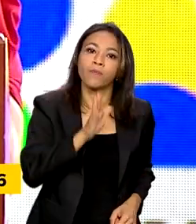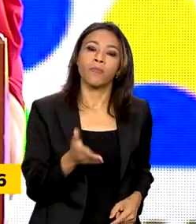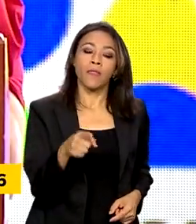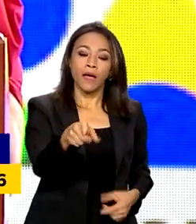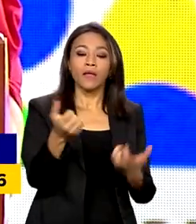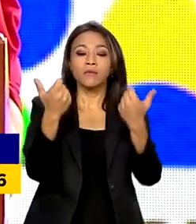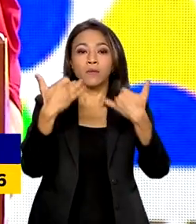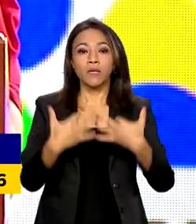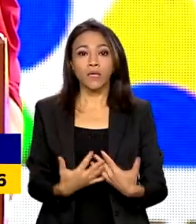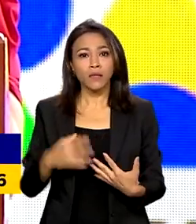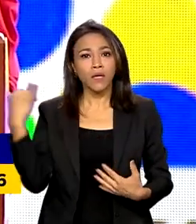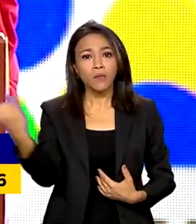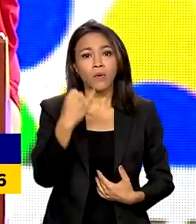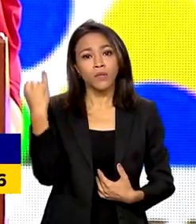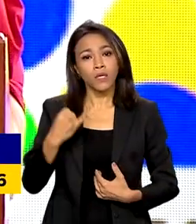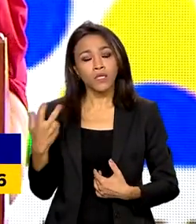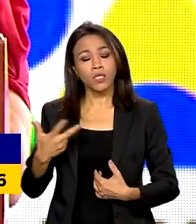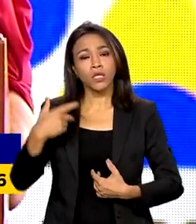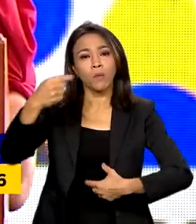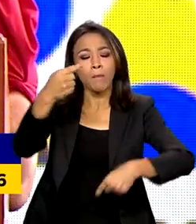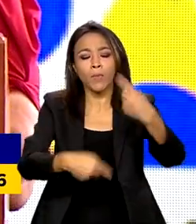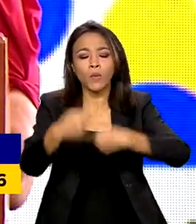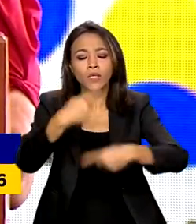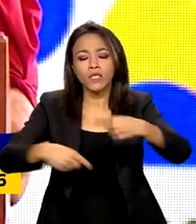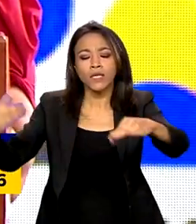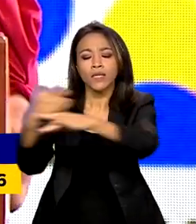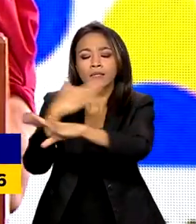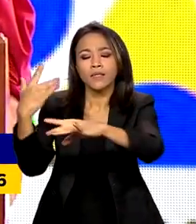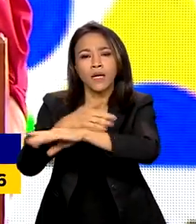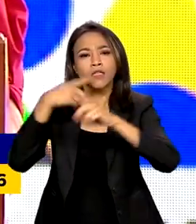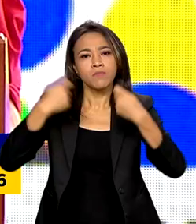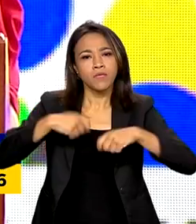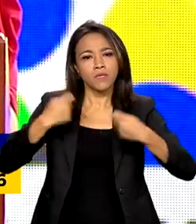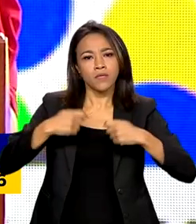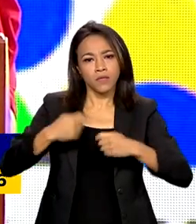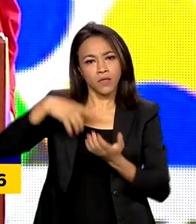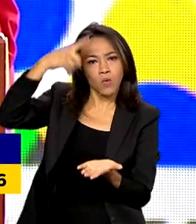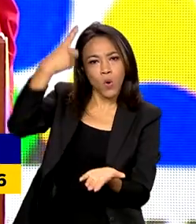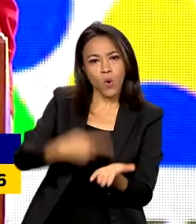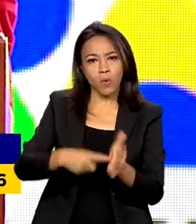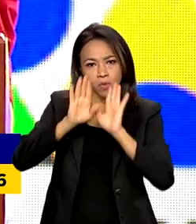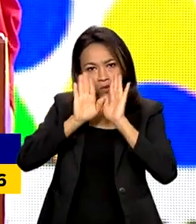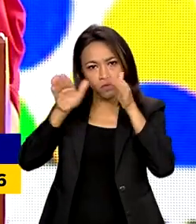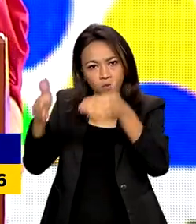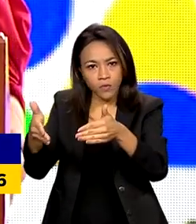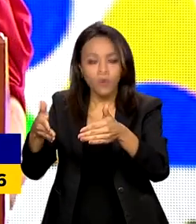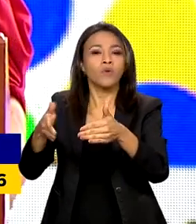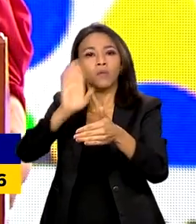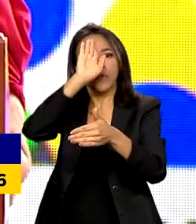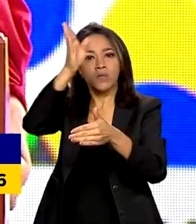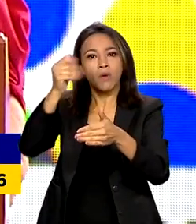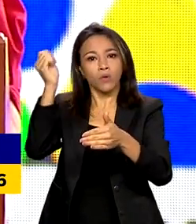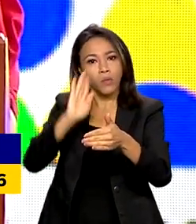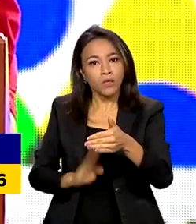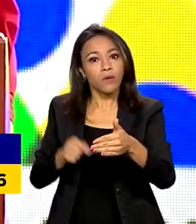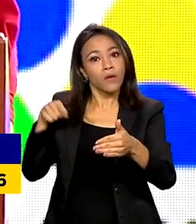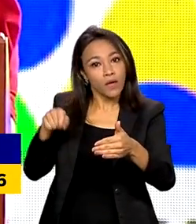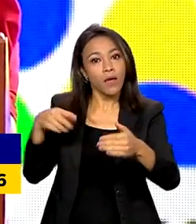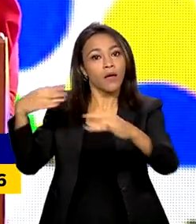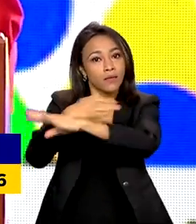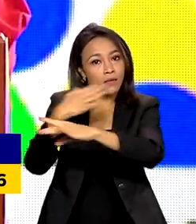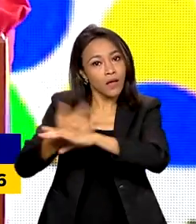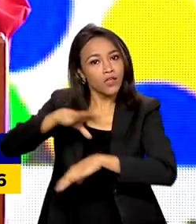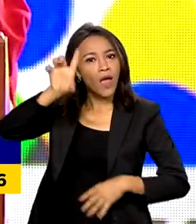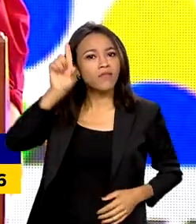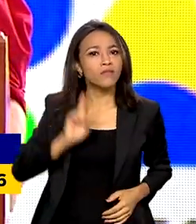a política urbana como uma agenda prioritária para o desenvolvimento urbano do Brasil, tendo cidade como direito e não